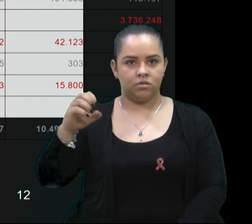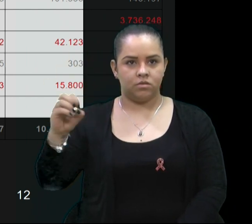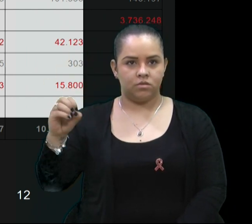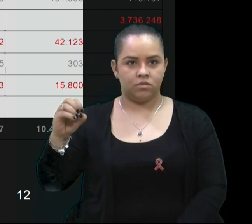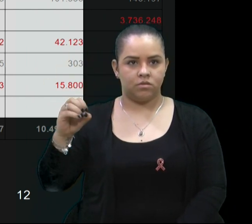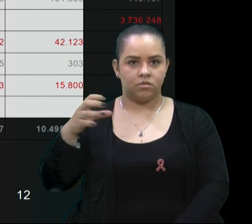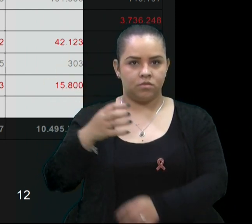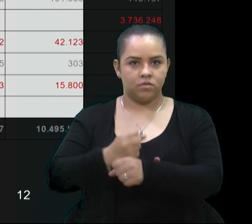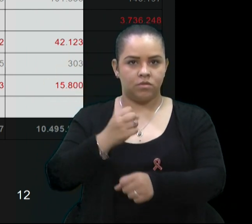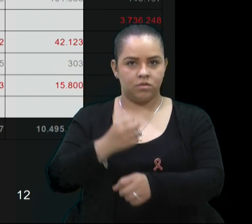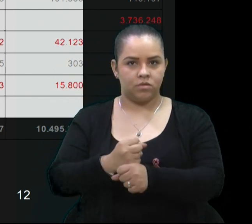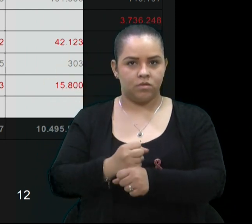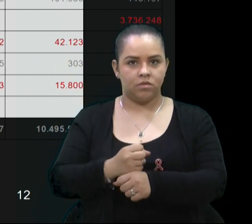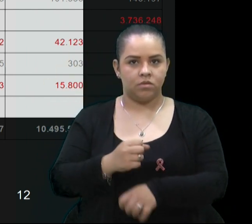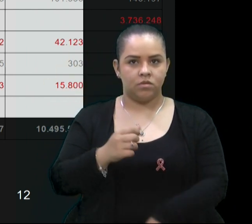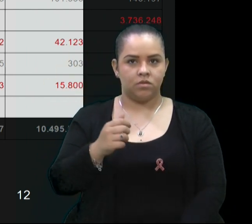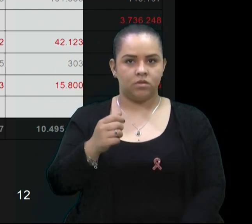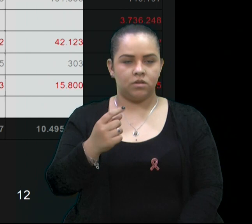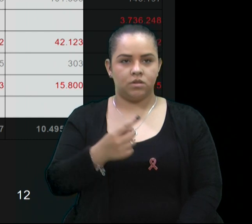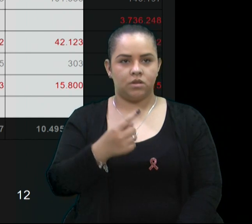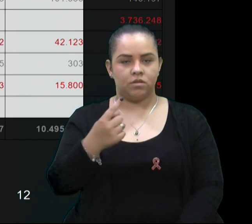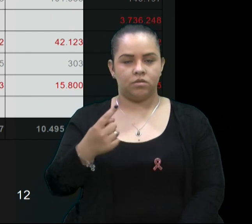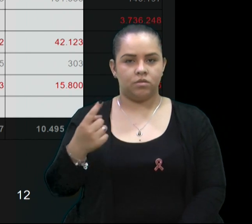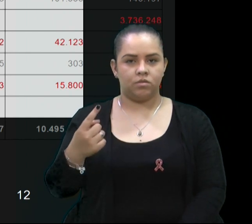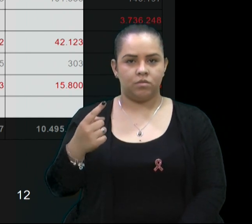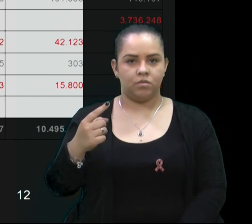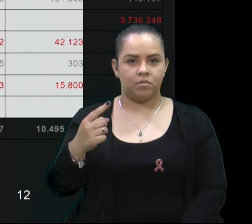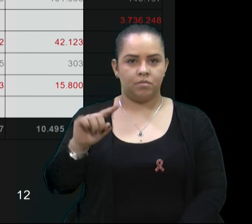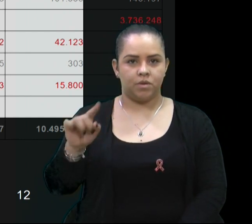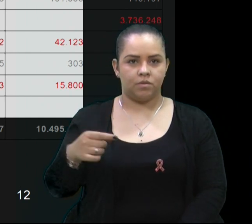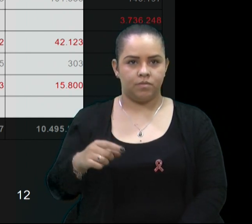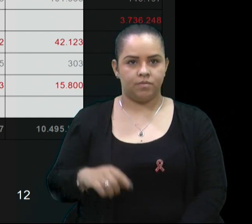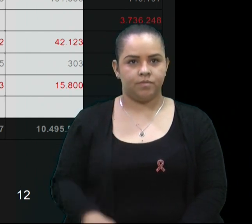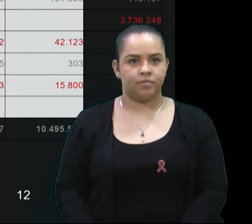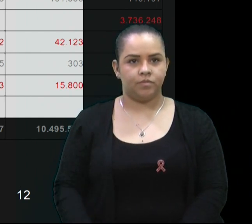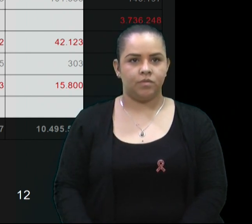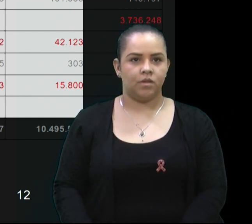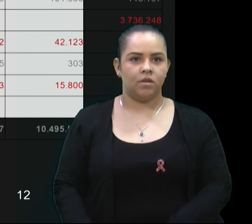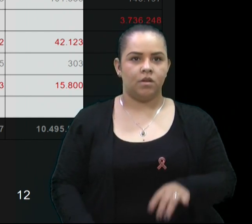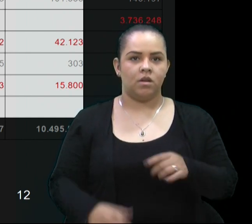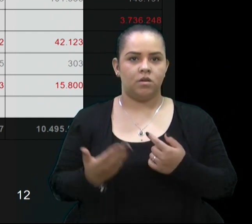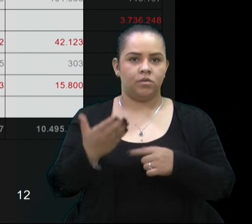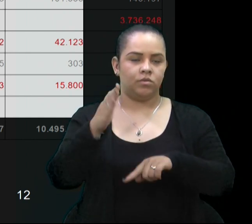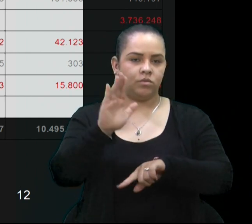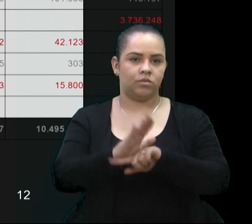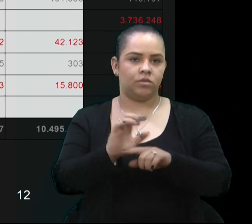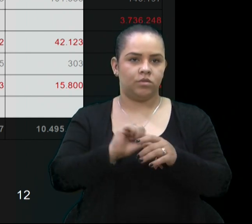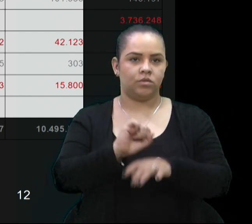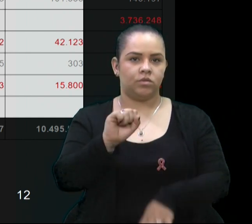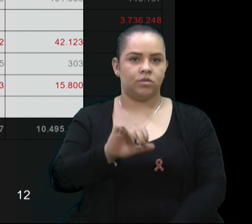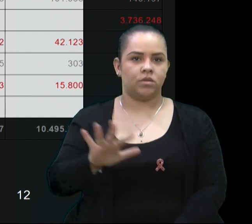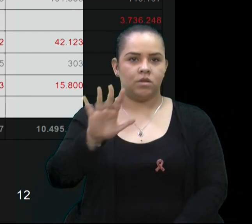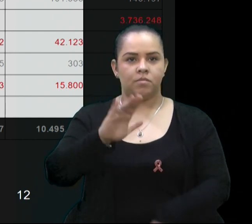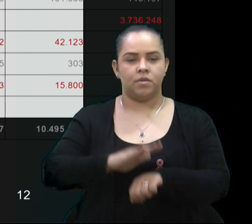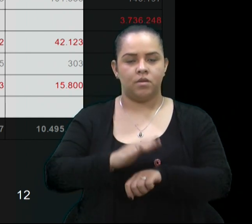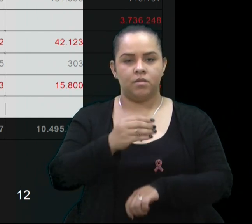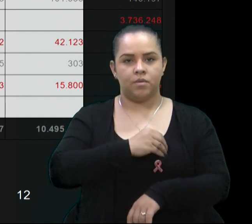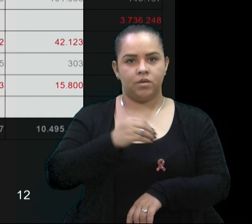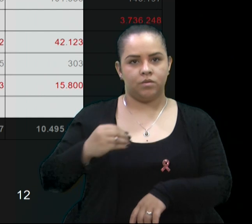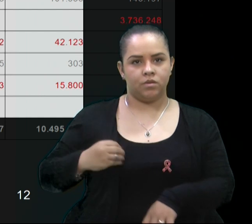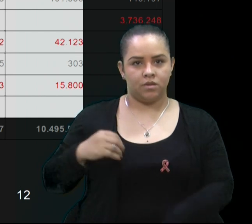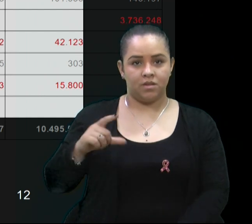R$ 101.815,00. Auxílio médicos do Programa Mais Médicos, que são 23